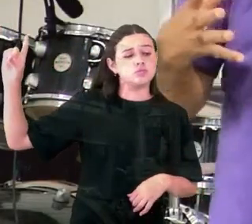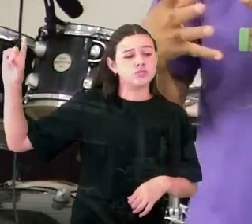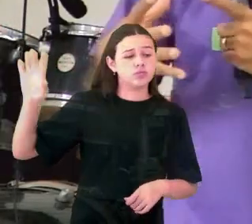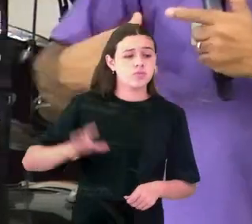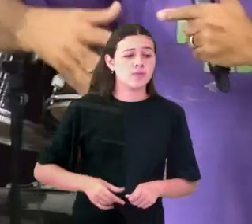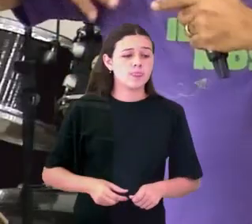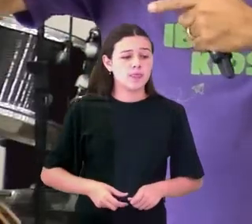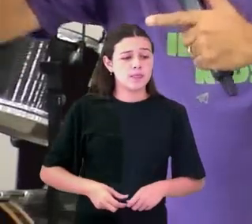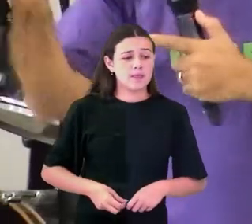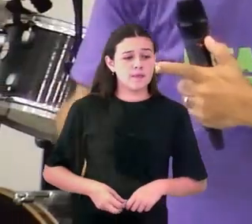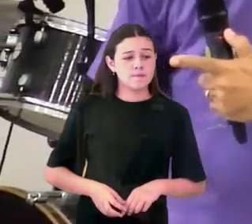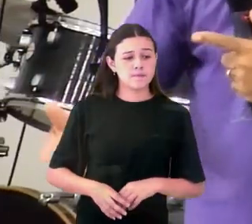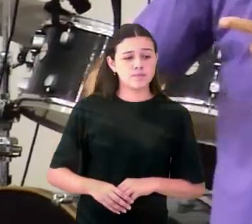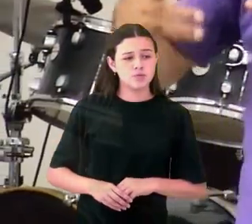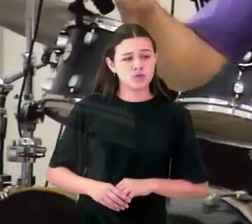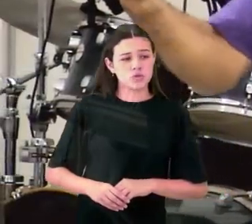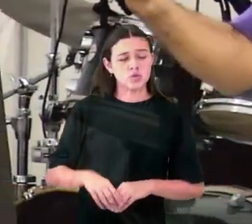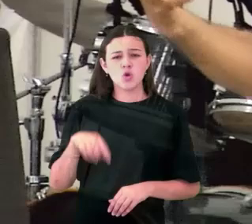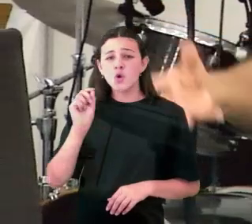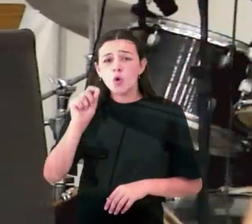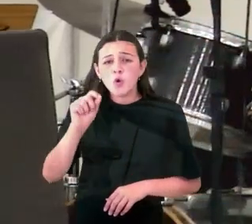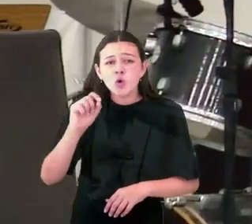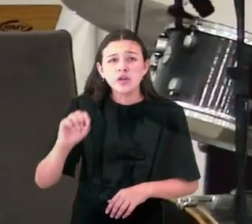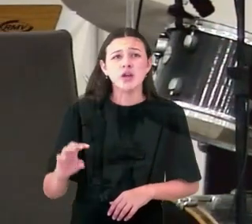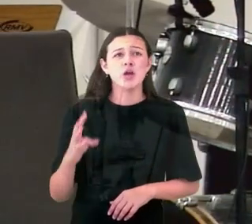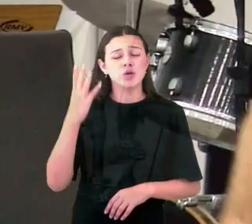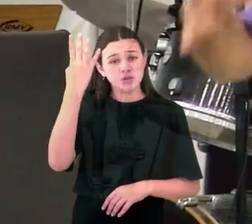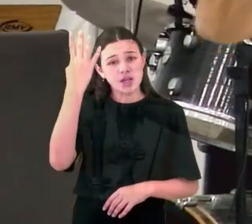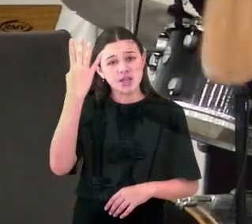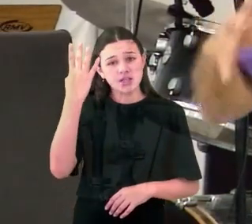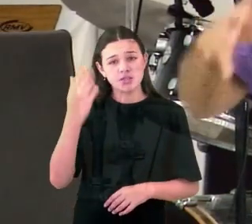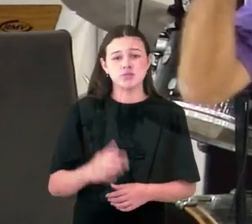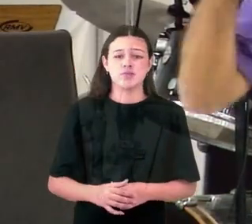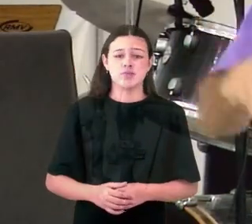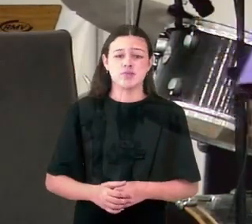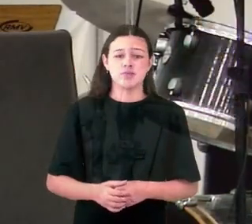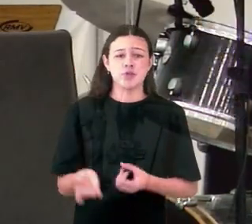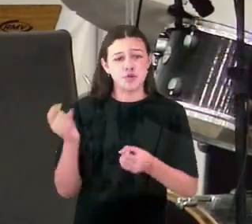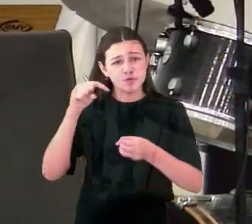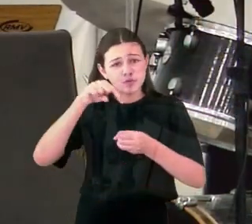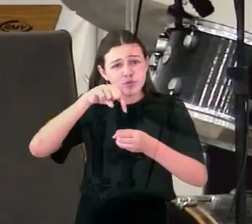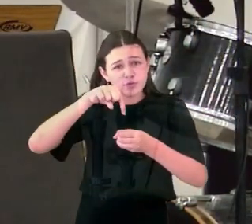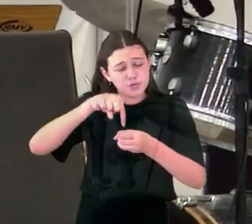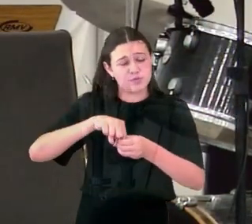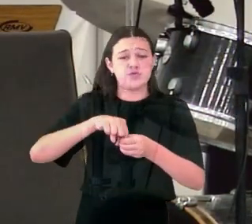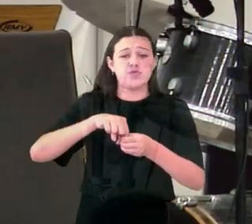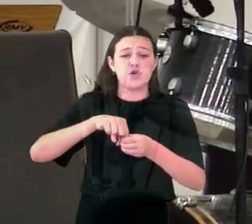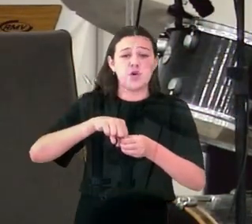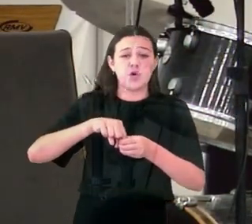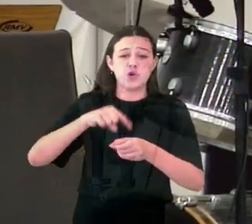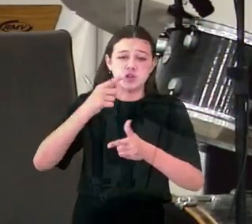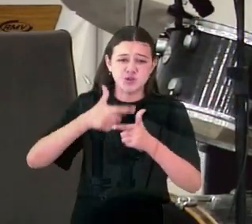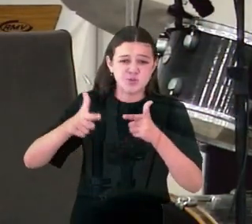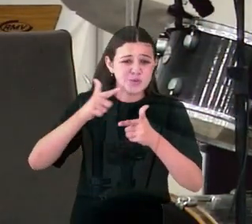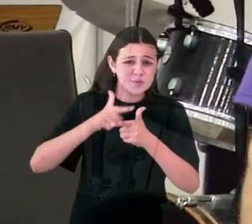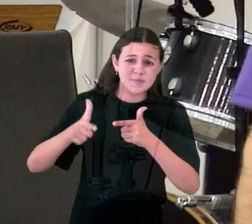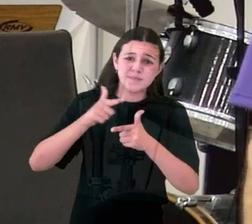estão vivendo esse drama que hoje estamos todos respirando? Porque afastamos da família a presença gloriosa do Senhor.